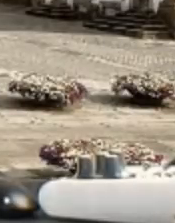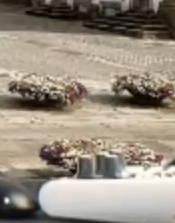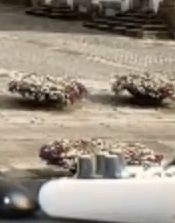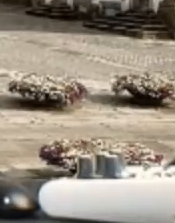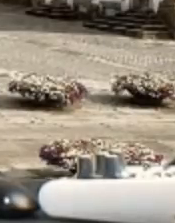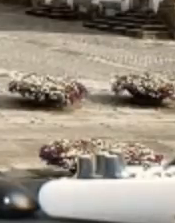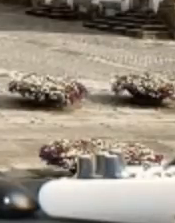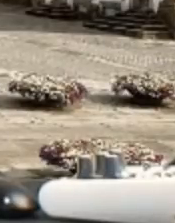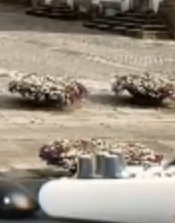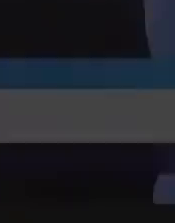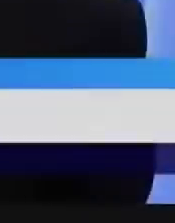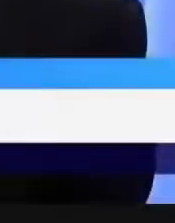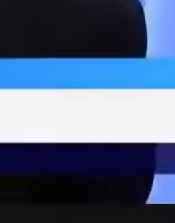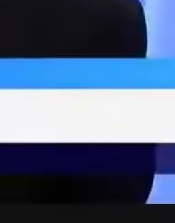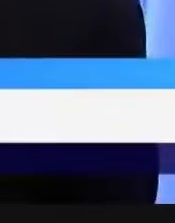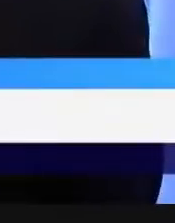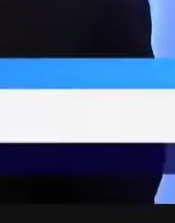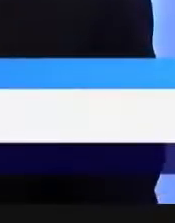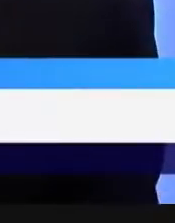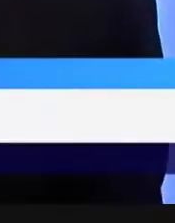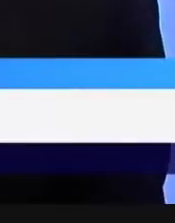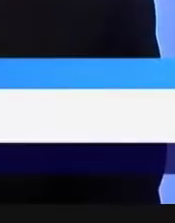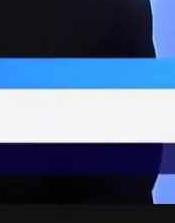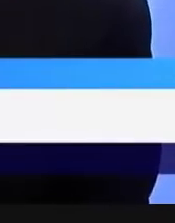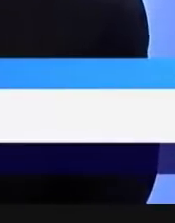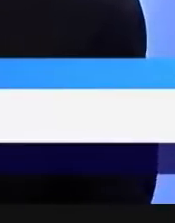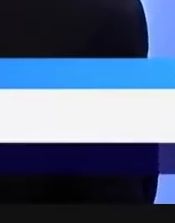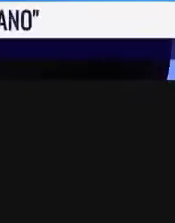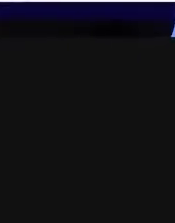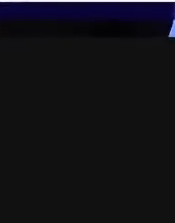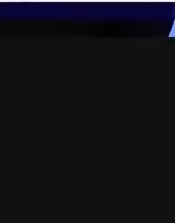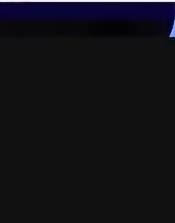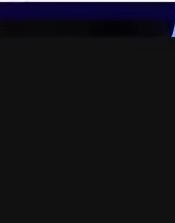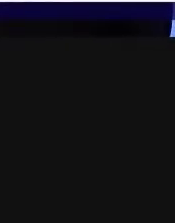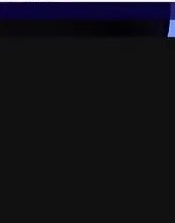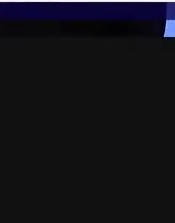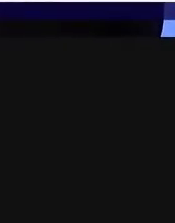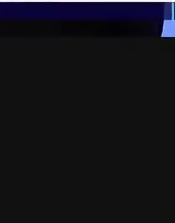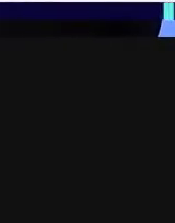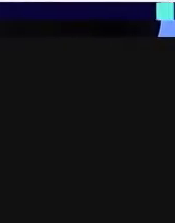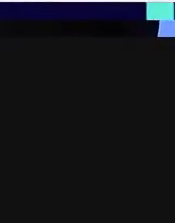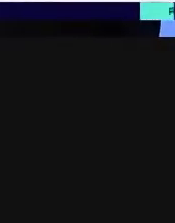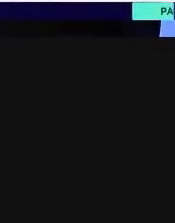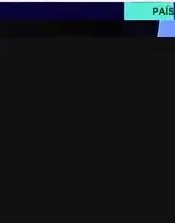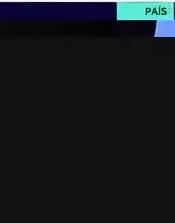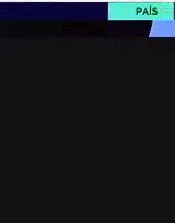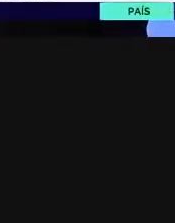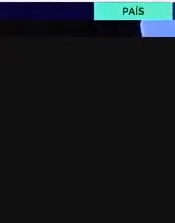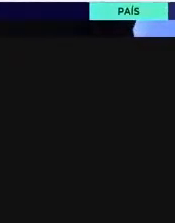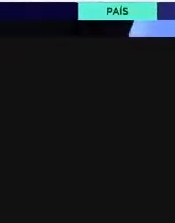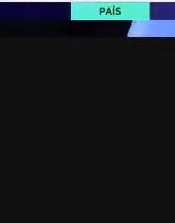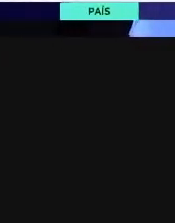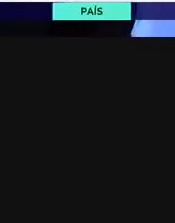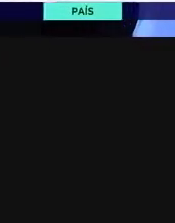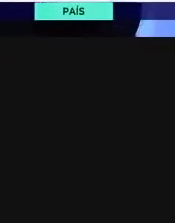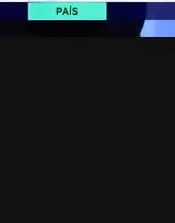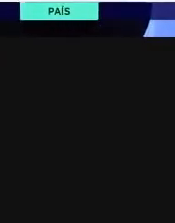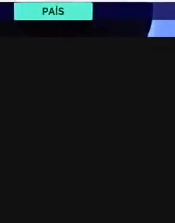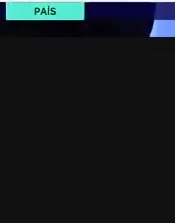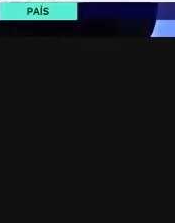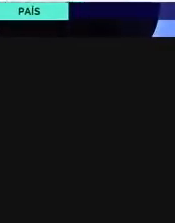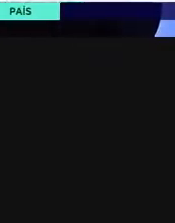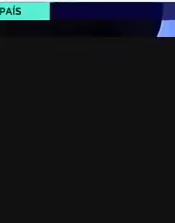governa outra vez, este amigo que aqui está ao meu lado, esta coisa que aqui está, preparar-se-á para governar pela terceira vez,